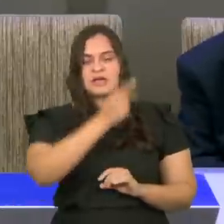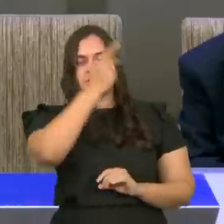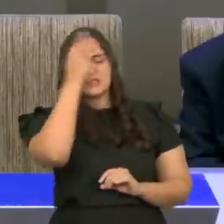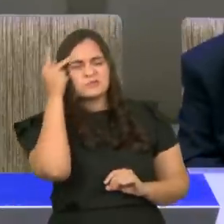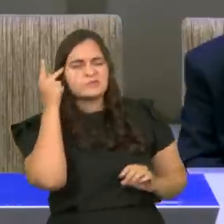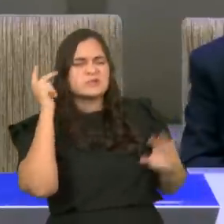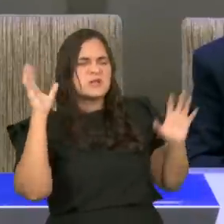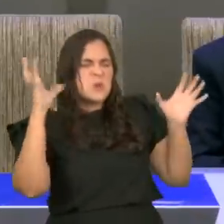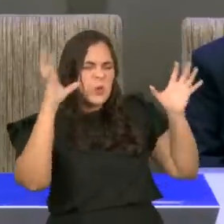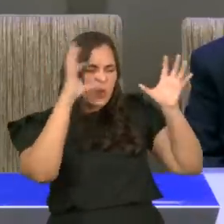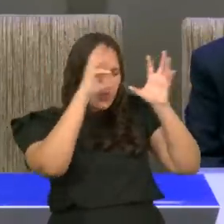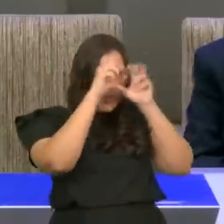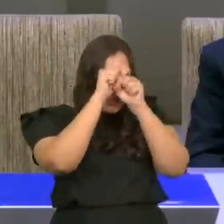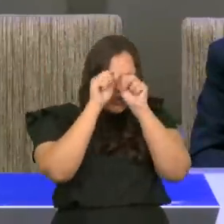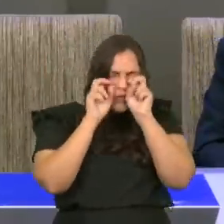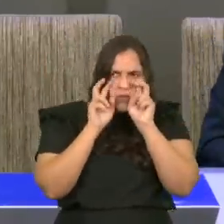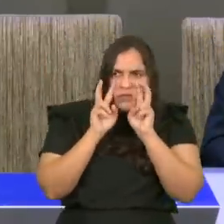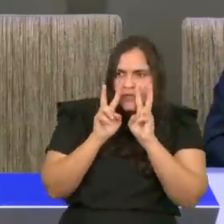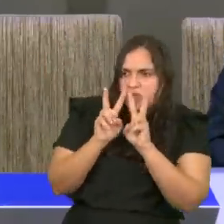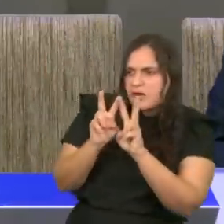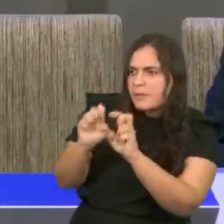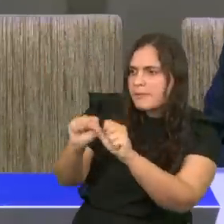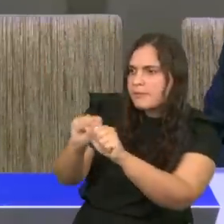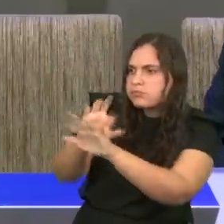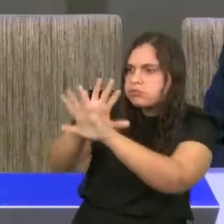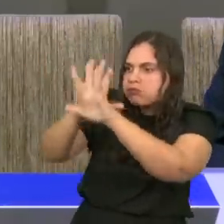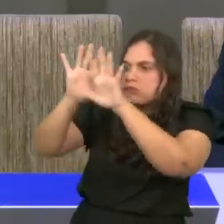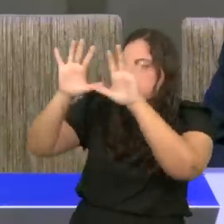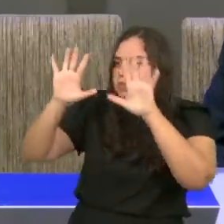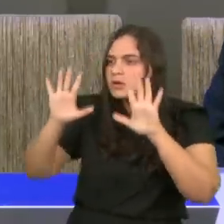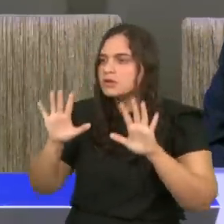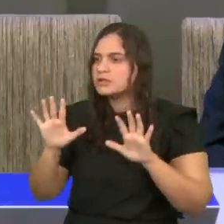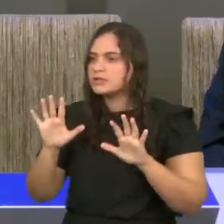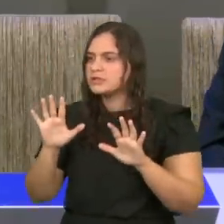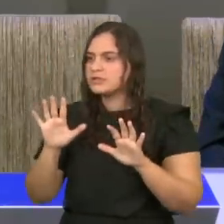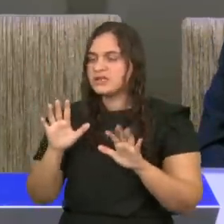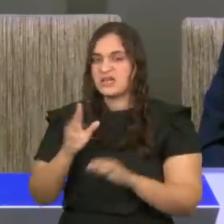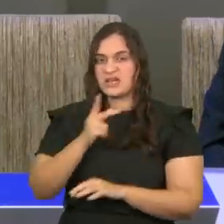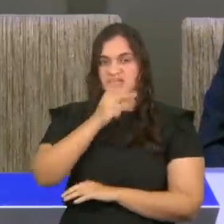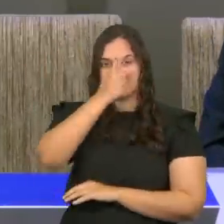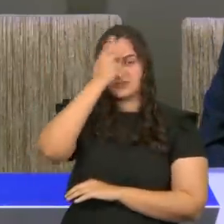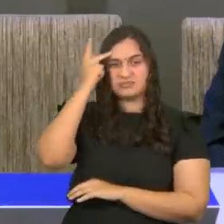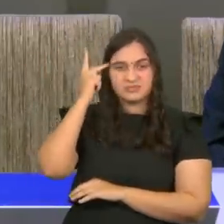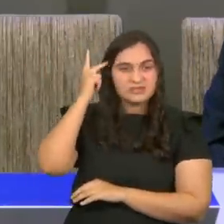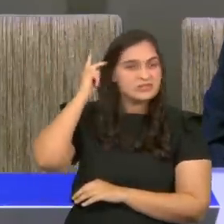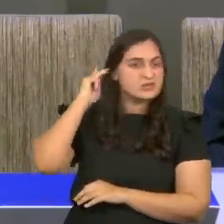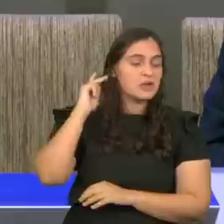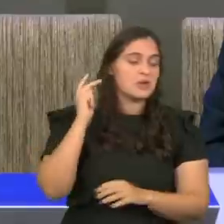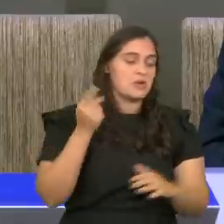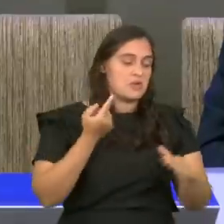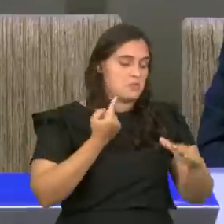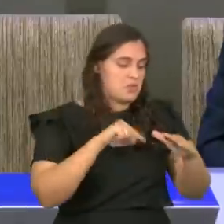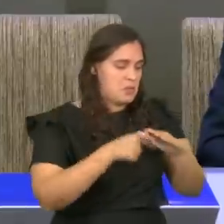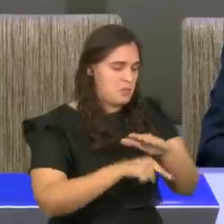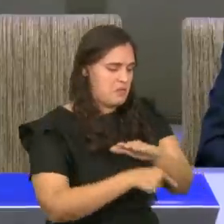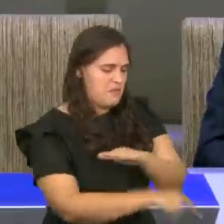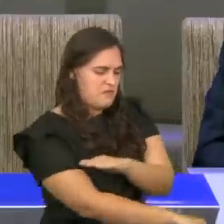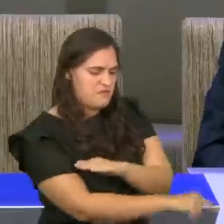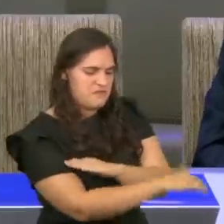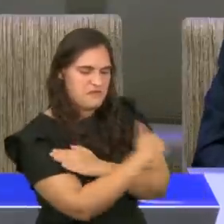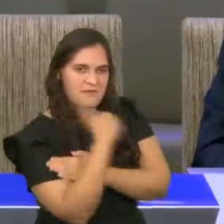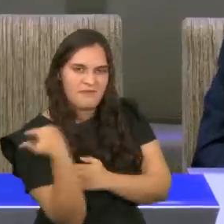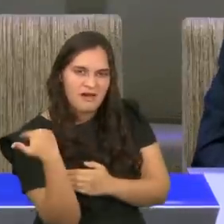grande luz brilhar, e aqueles que estavam na região da sombra da morte, a